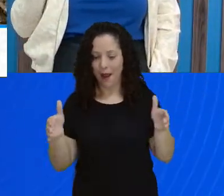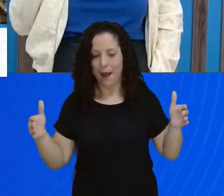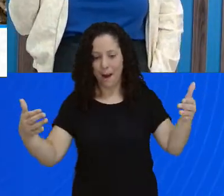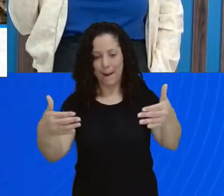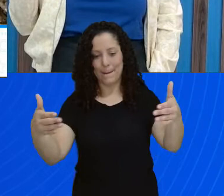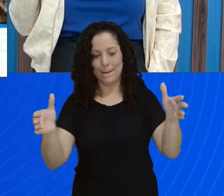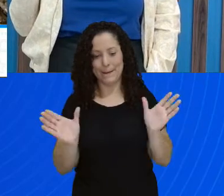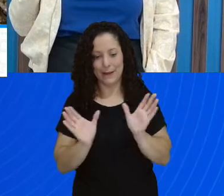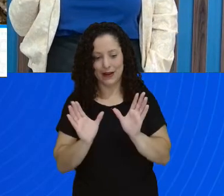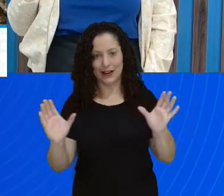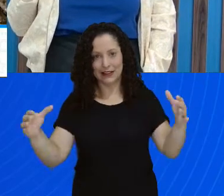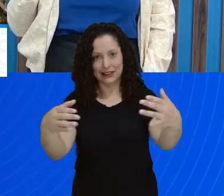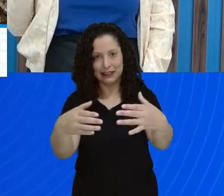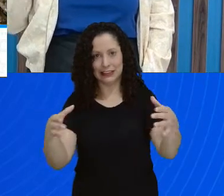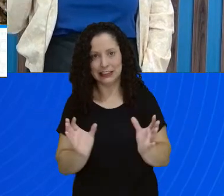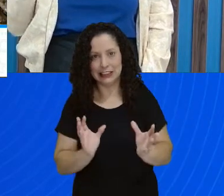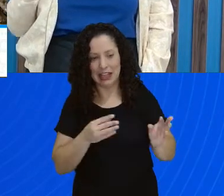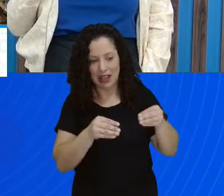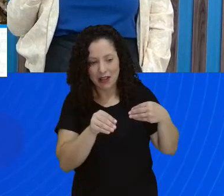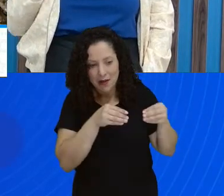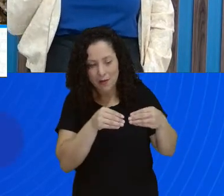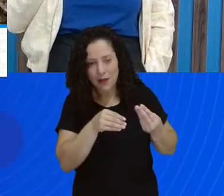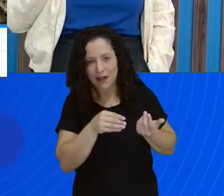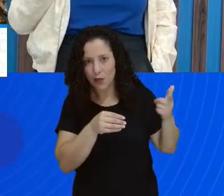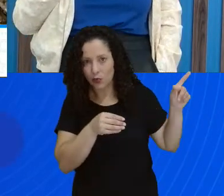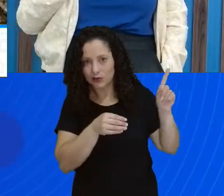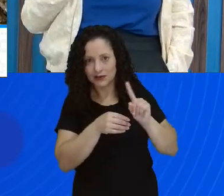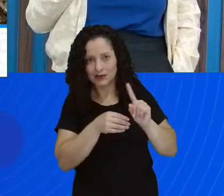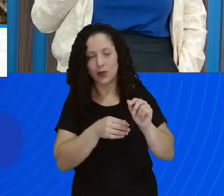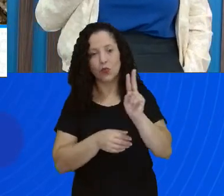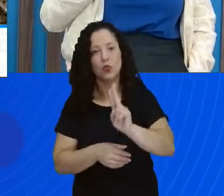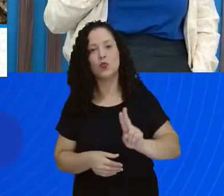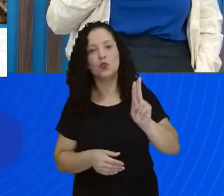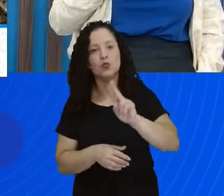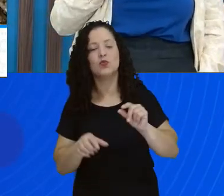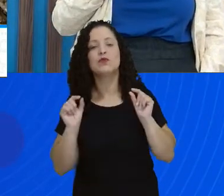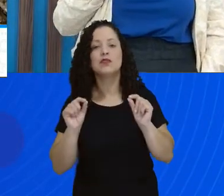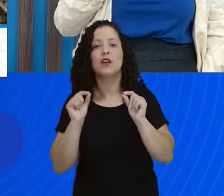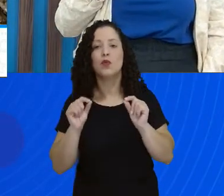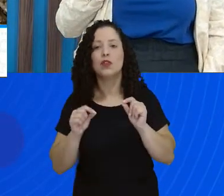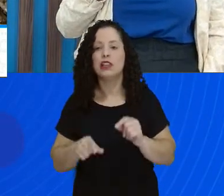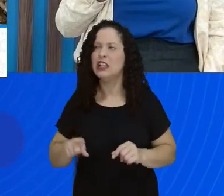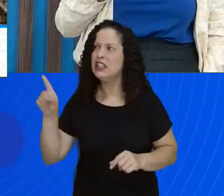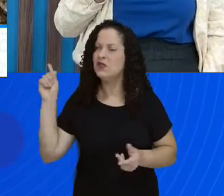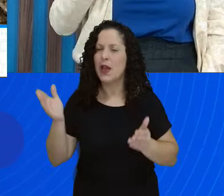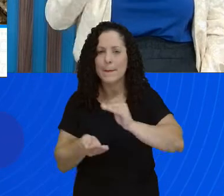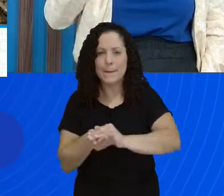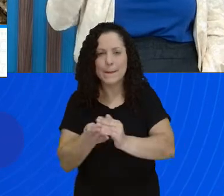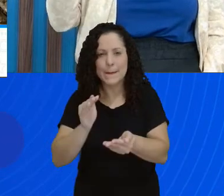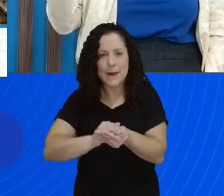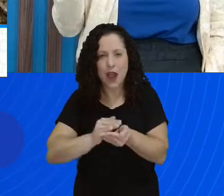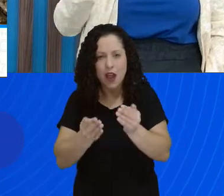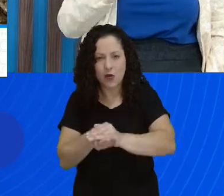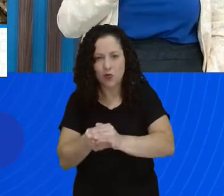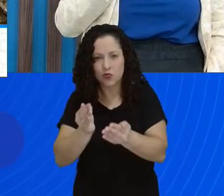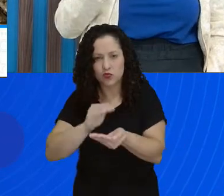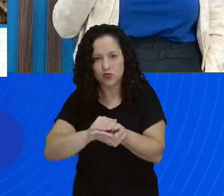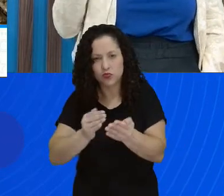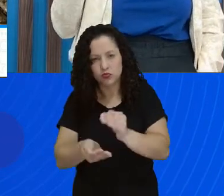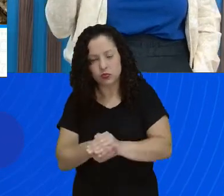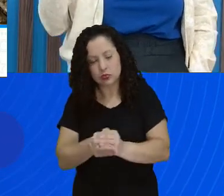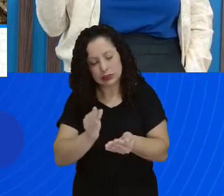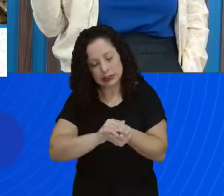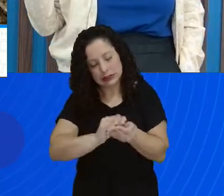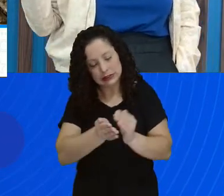com essa palha que a gente viu na outra. Elas já utilizaram o quê? Acredito que isso seja barro, que dá para você fazer, sim,